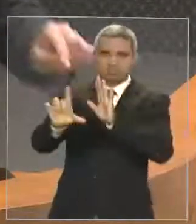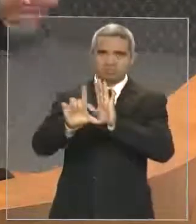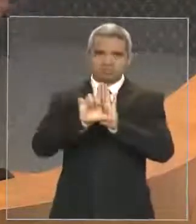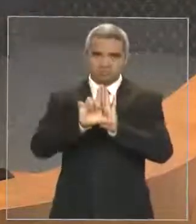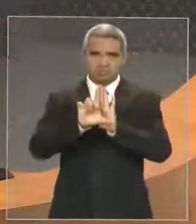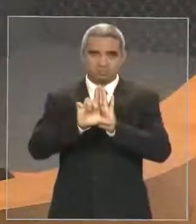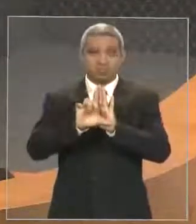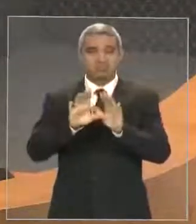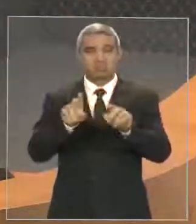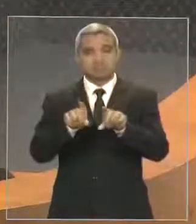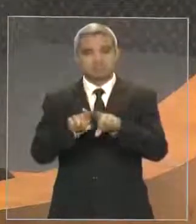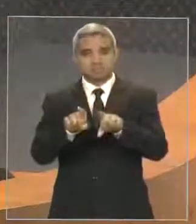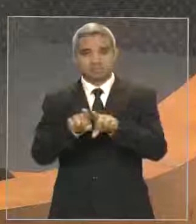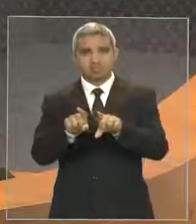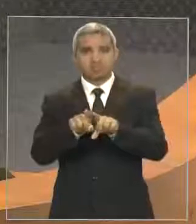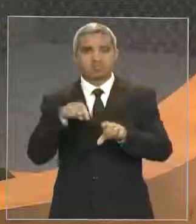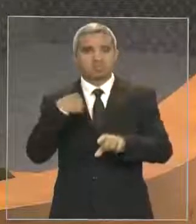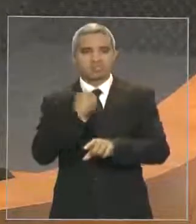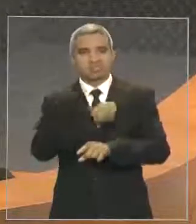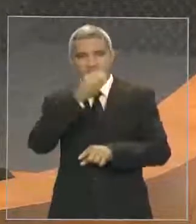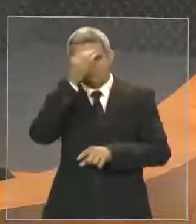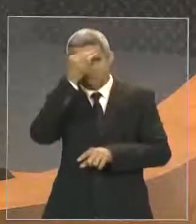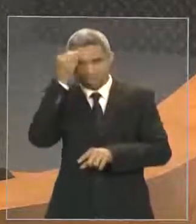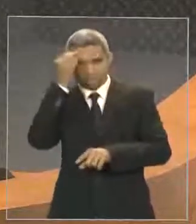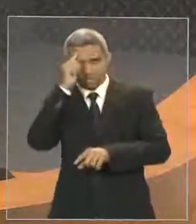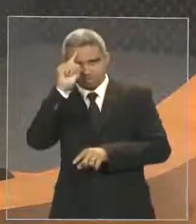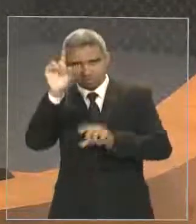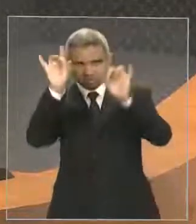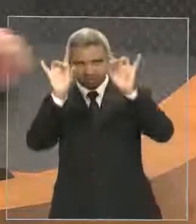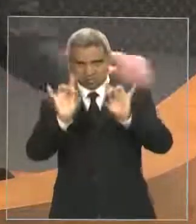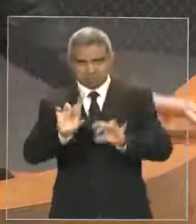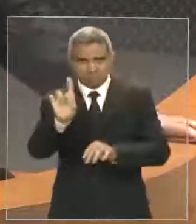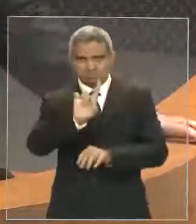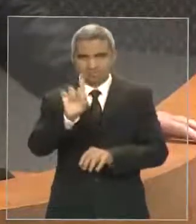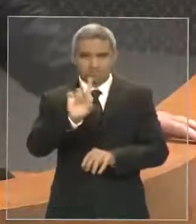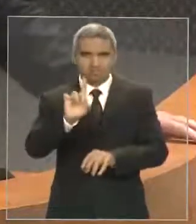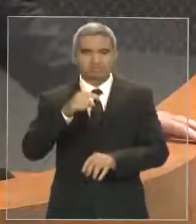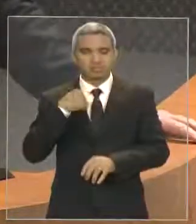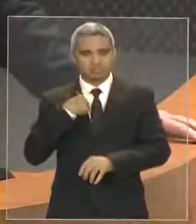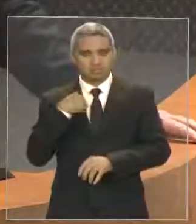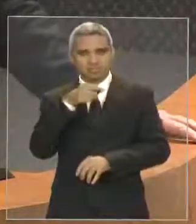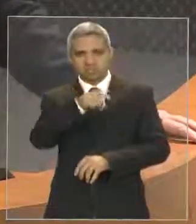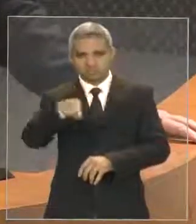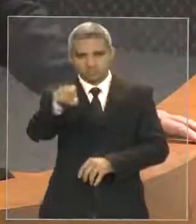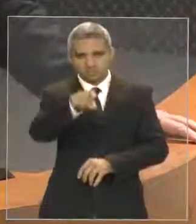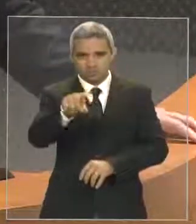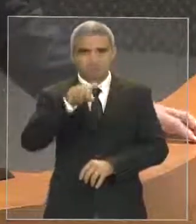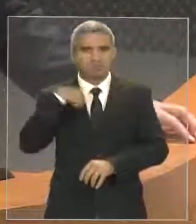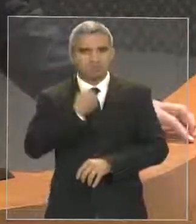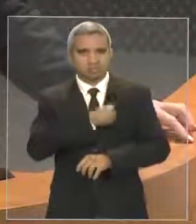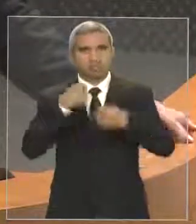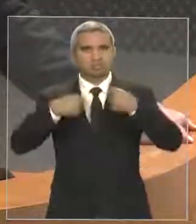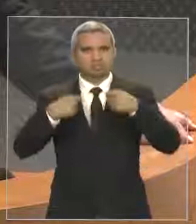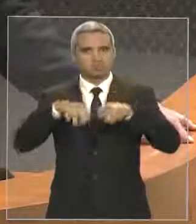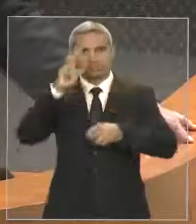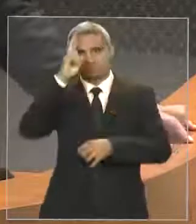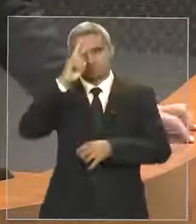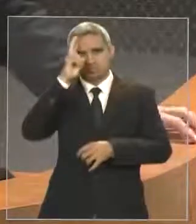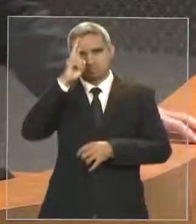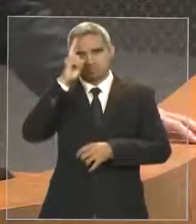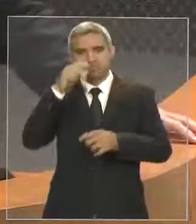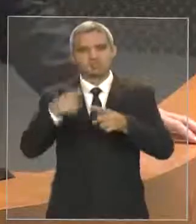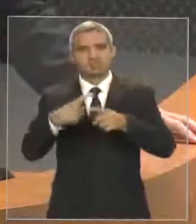Deixar de passar em branco a história do parlamento, do qual eu faço parte e vocês também, seria negar as nossas responsabilidades,